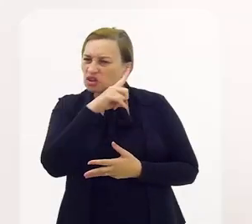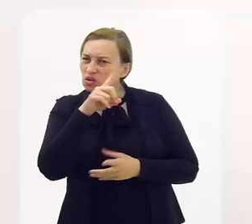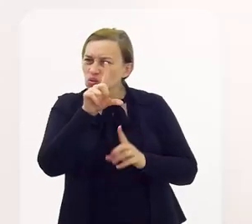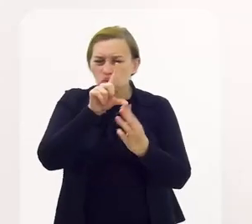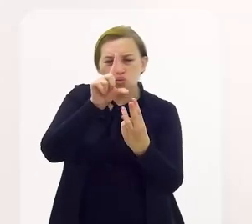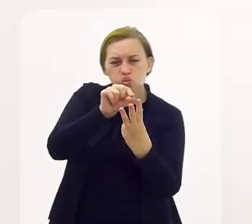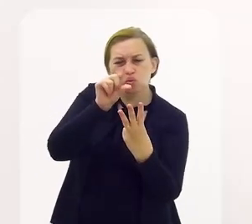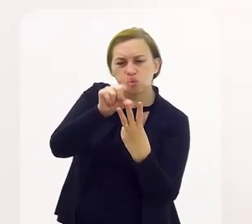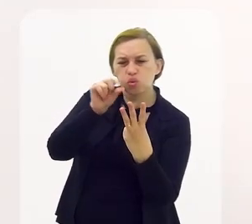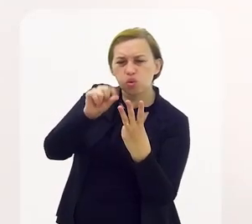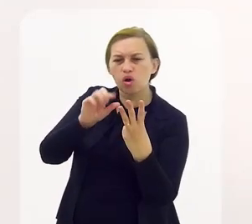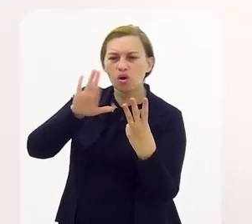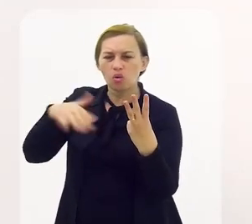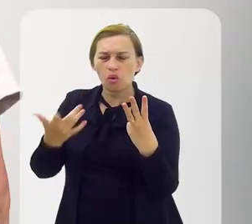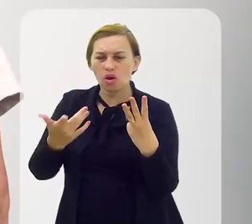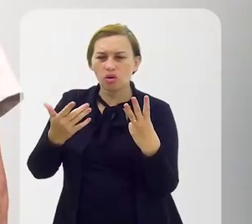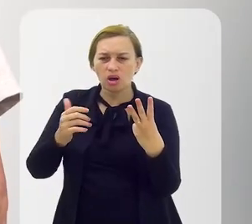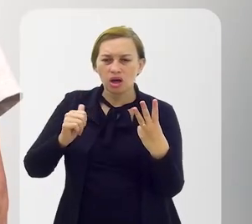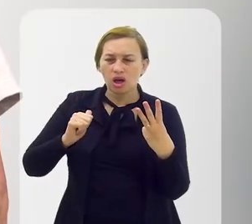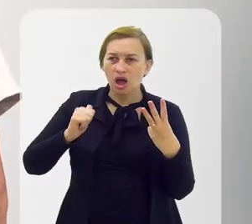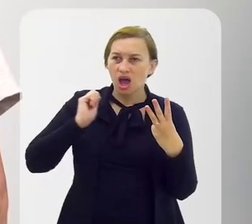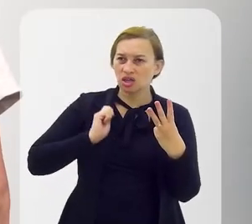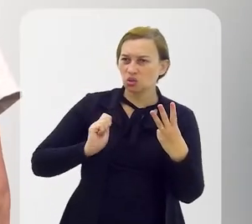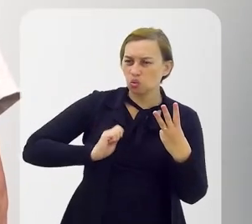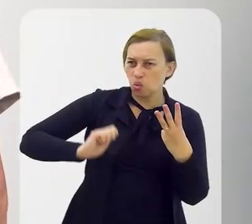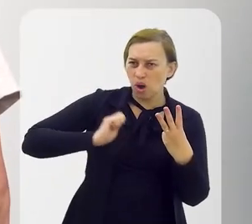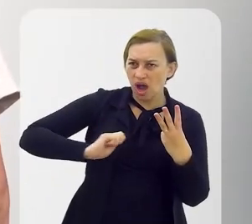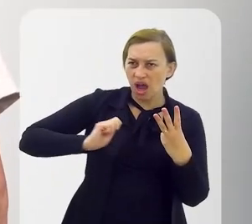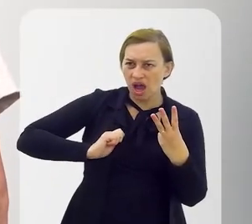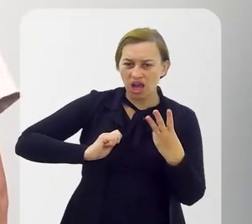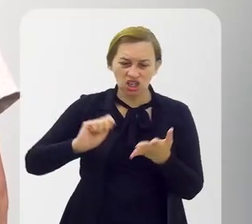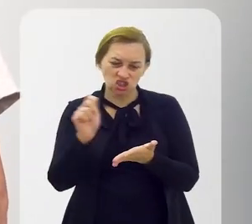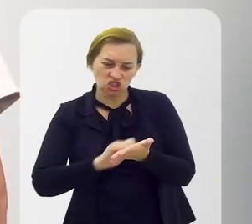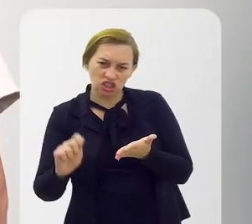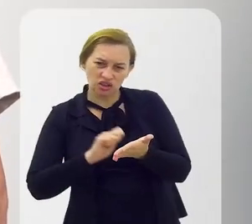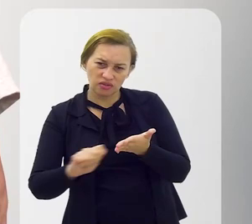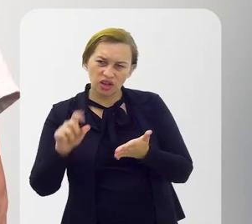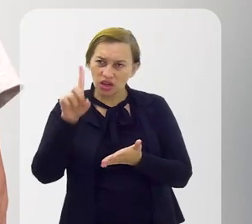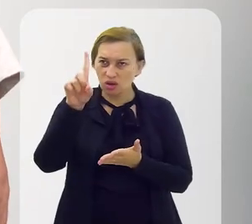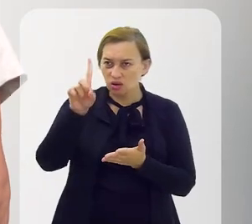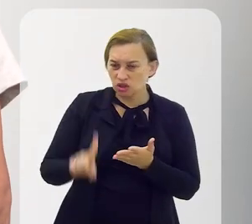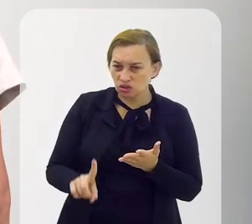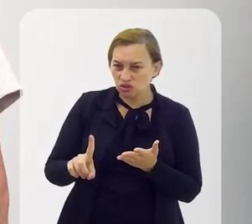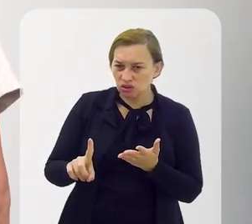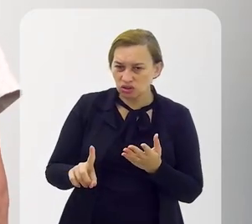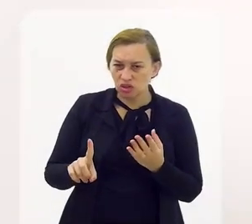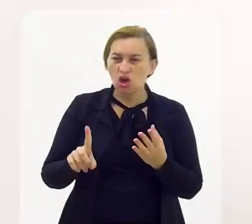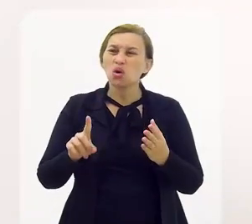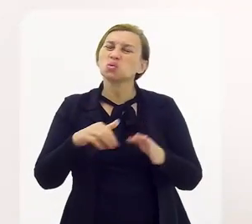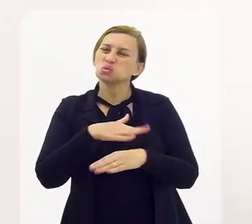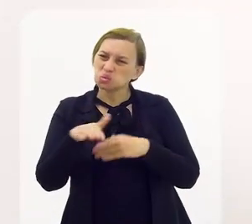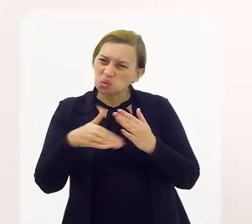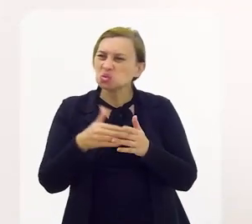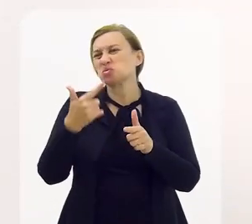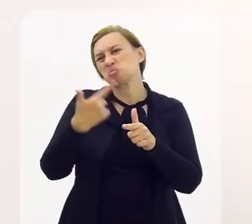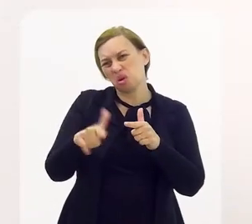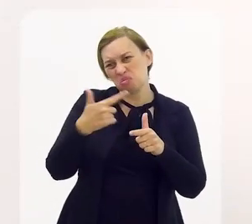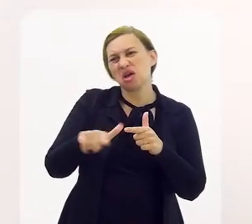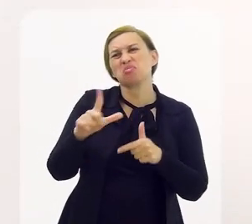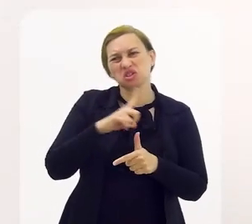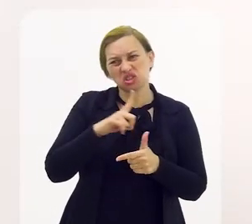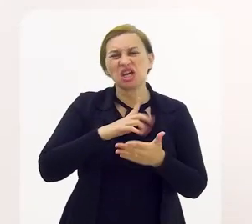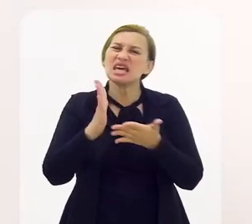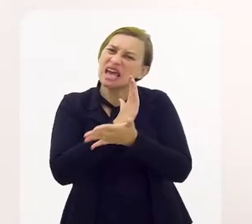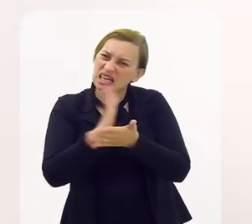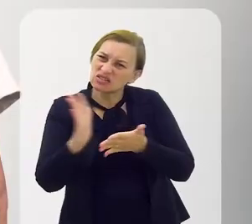gostava Atuar, escrever ou dirigir? muito isso, não Eu gosto Todos os três têm dificuldades Todos os três têm problemas